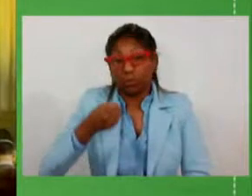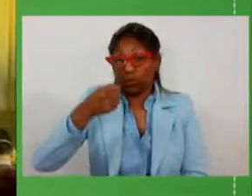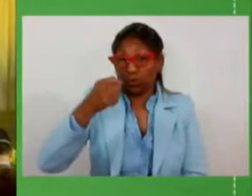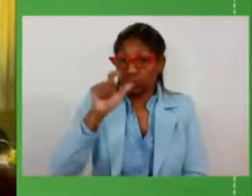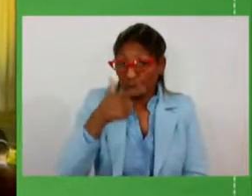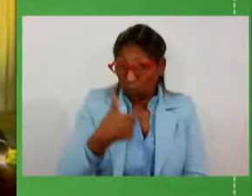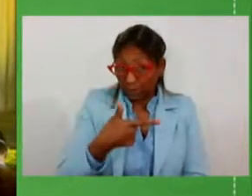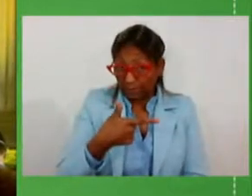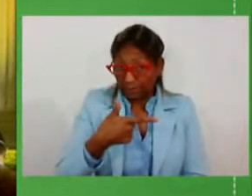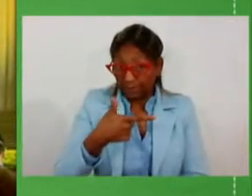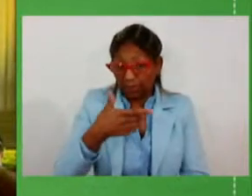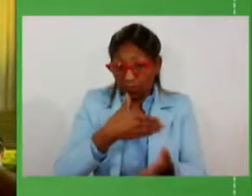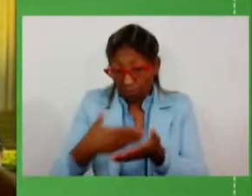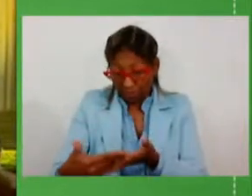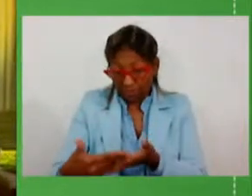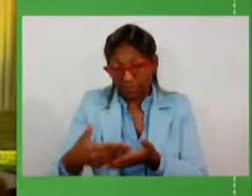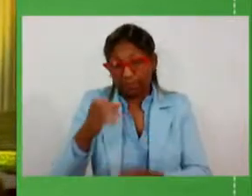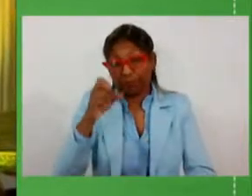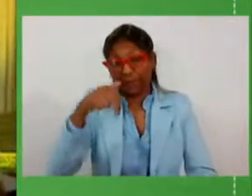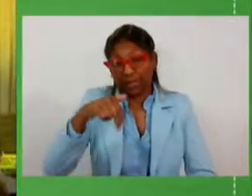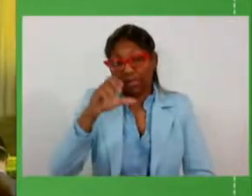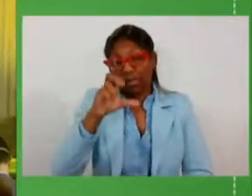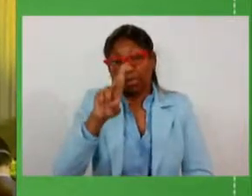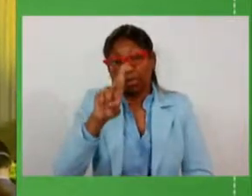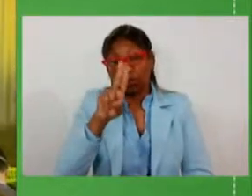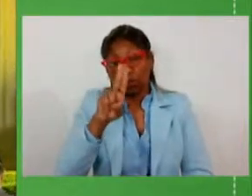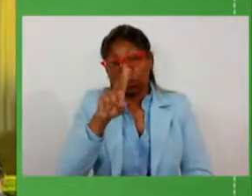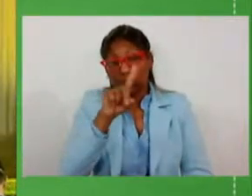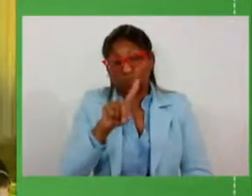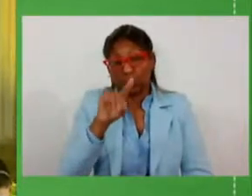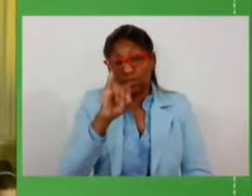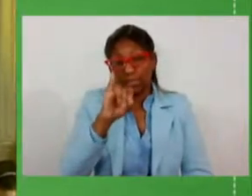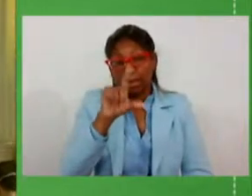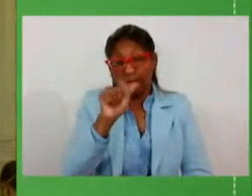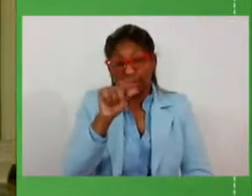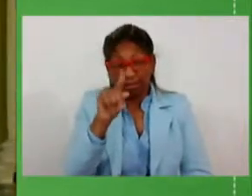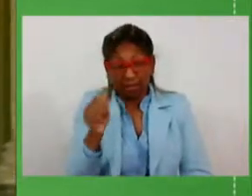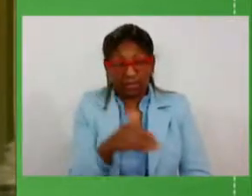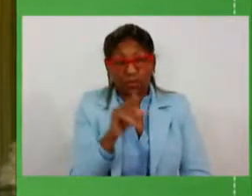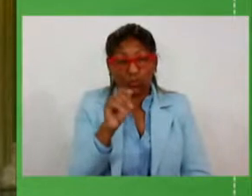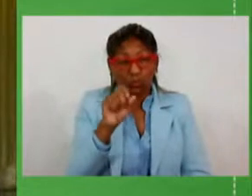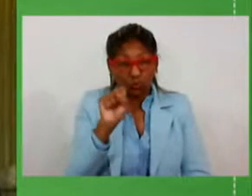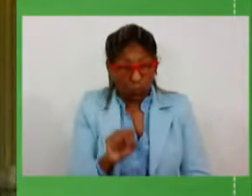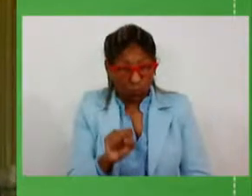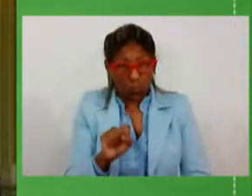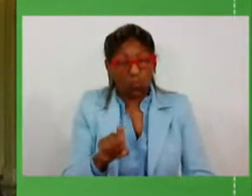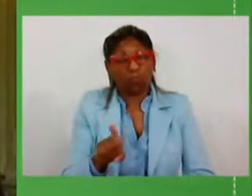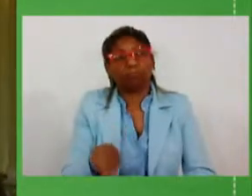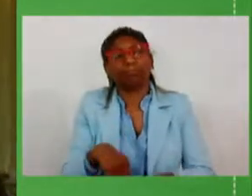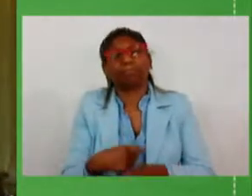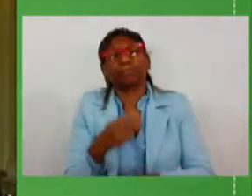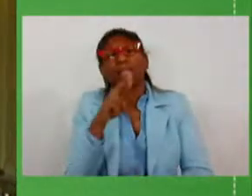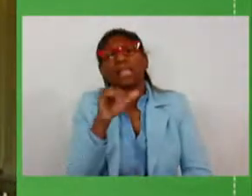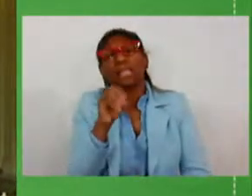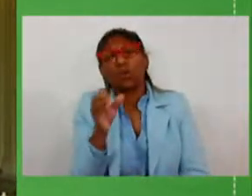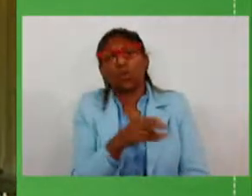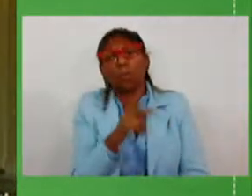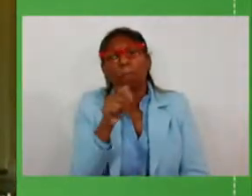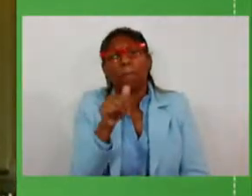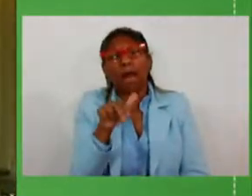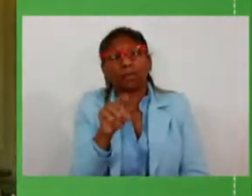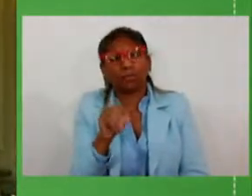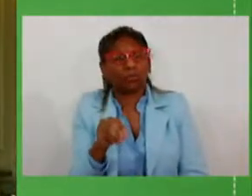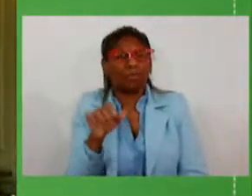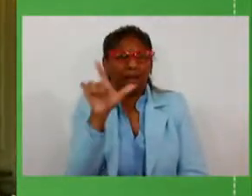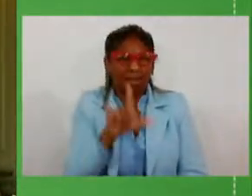começa em Cruzilhada do Sul e vai até Candelária e Ibarama, mais o oeste, passando por Rio Pardo, Santa Cruz do Sul, Lajado,